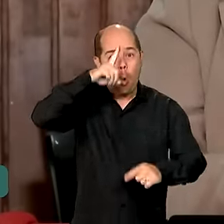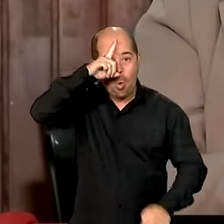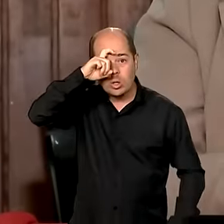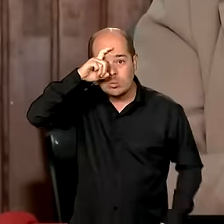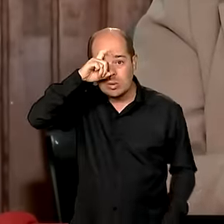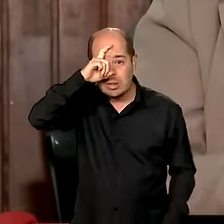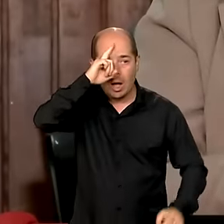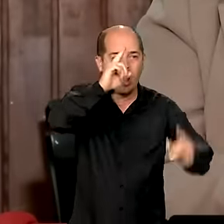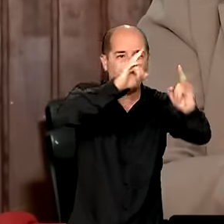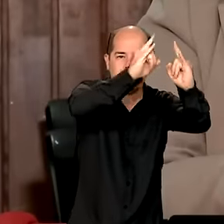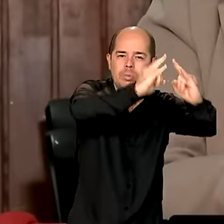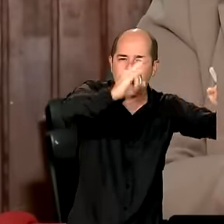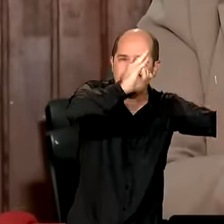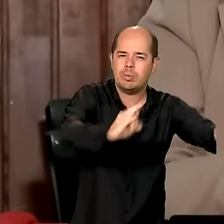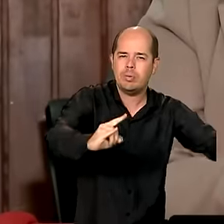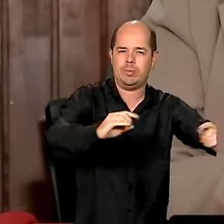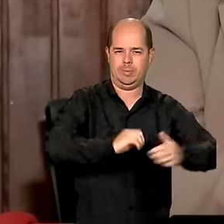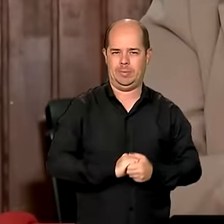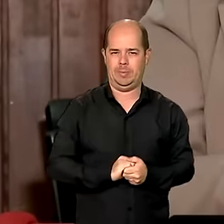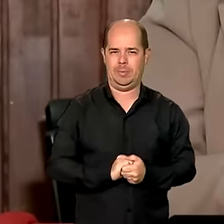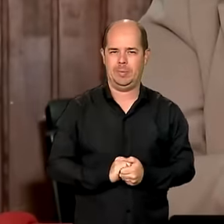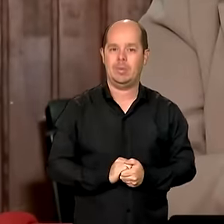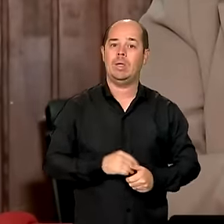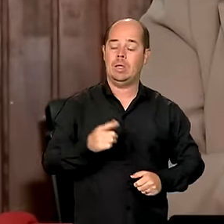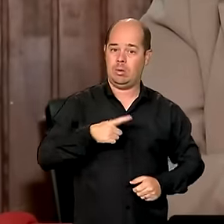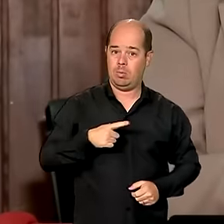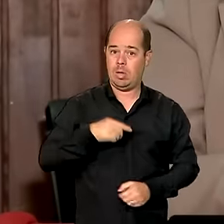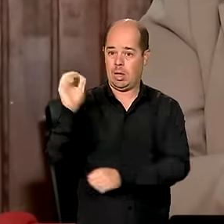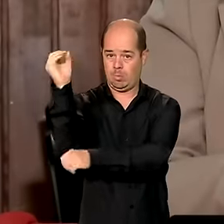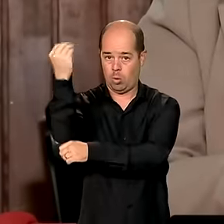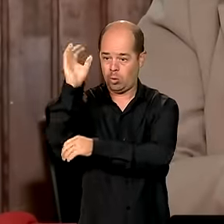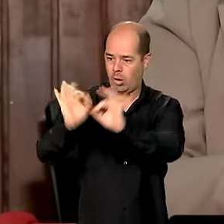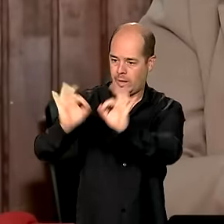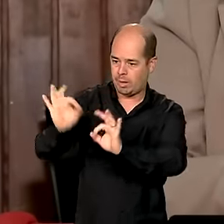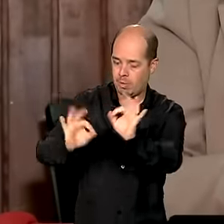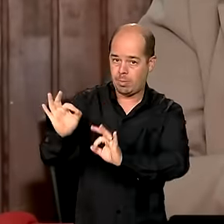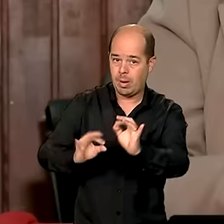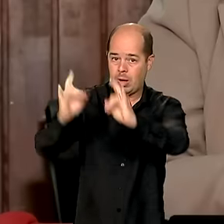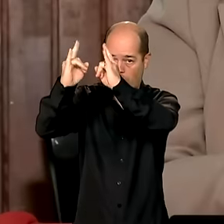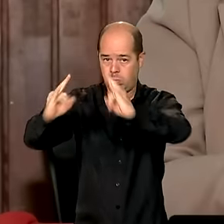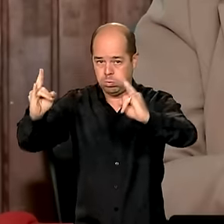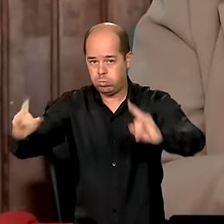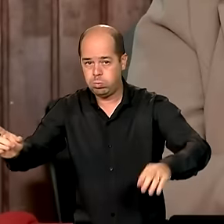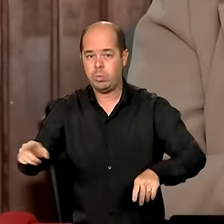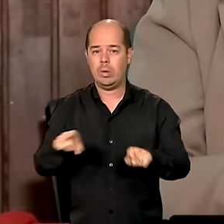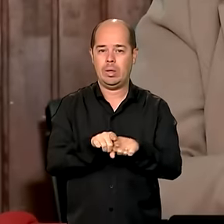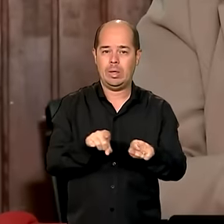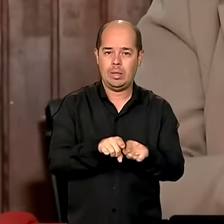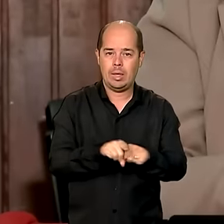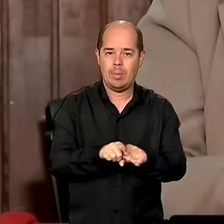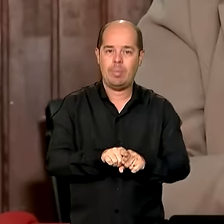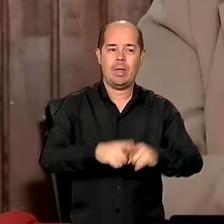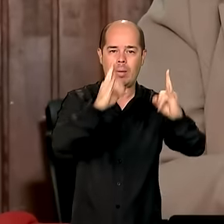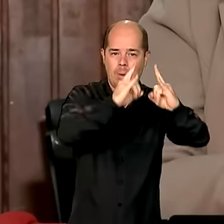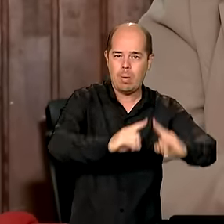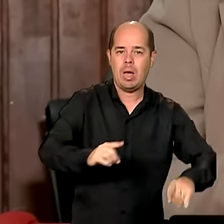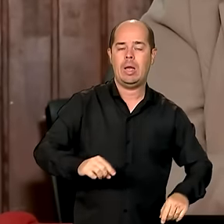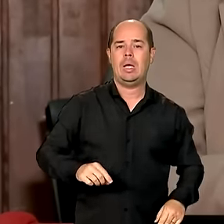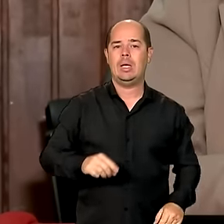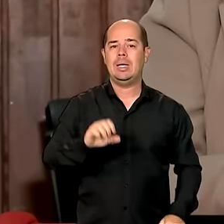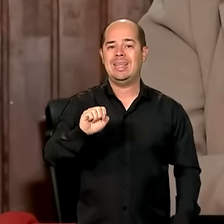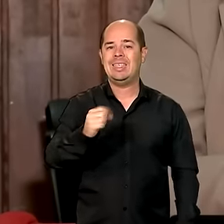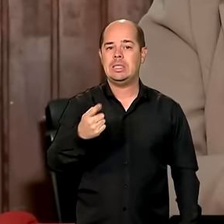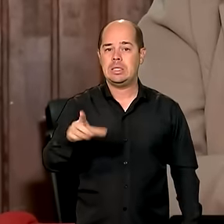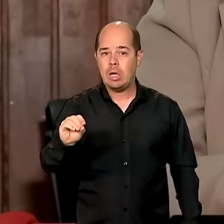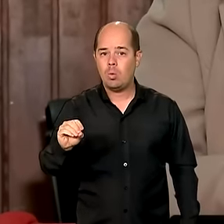de mais um hospital de campanha aqui em Porto Alegre, outro hospital de campanha em São Leopoldo, e o terceiro hospital a gente está atualizando agora